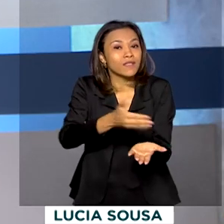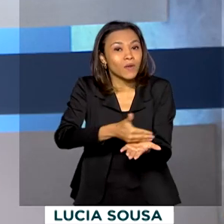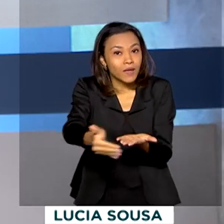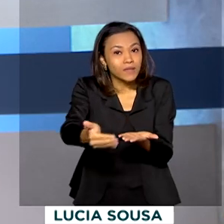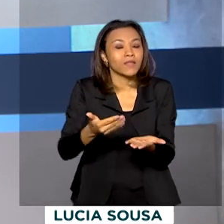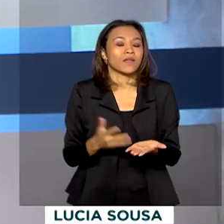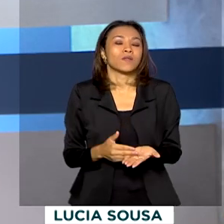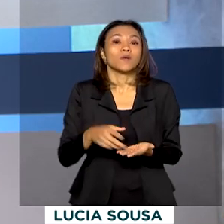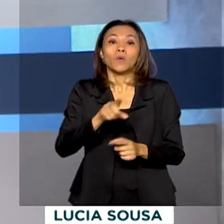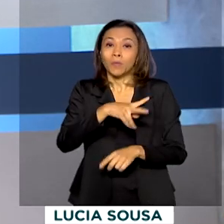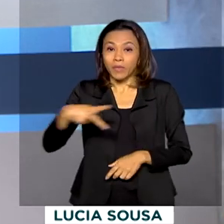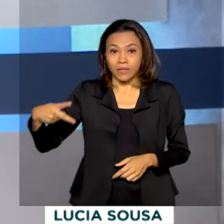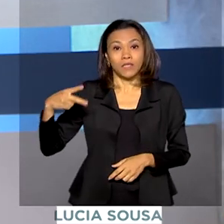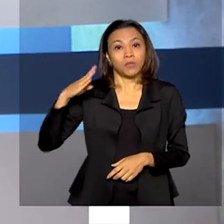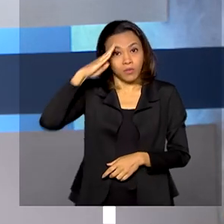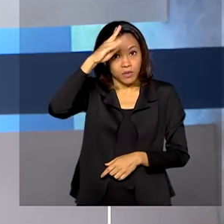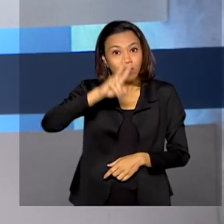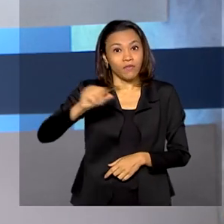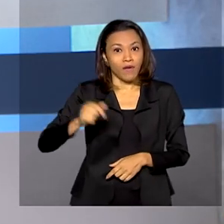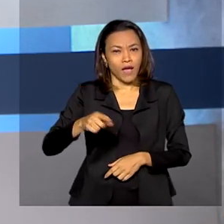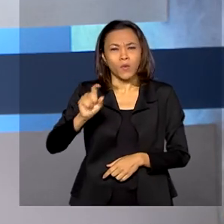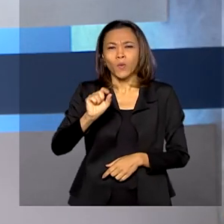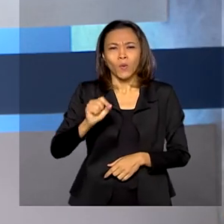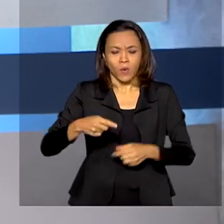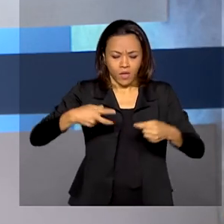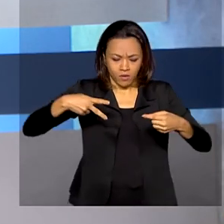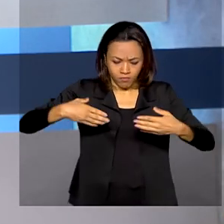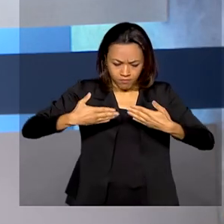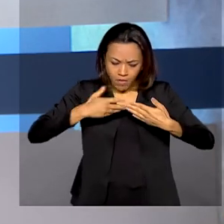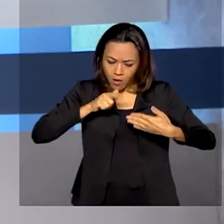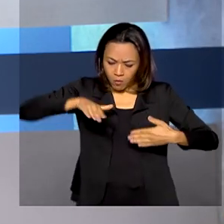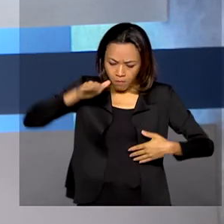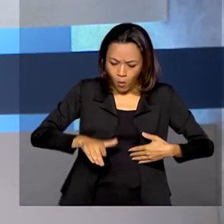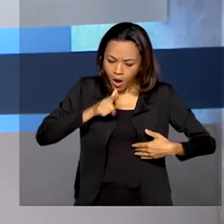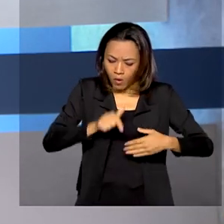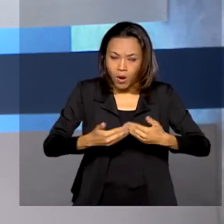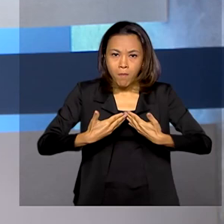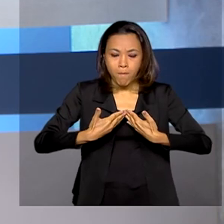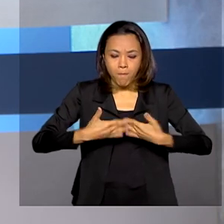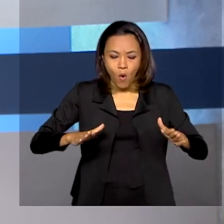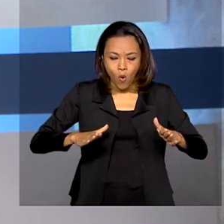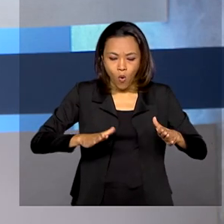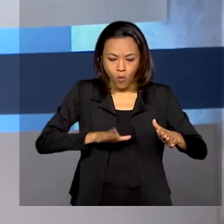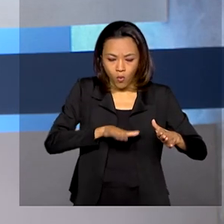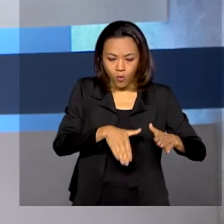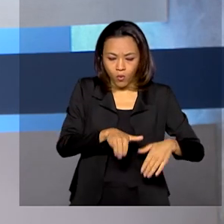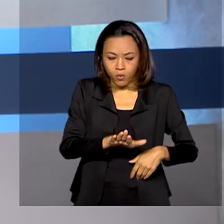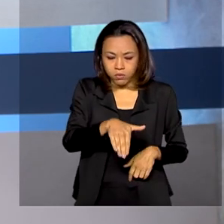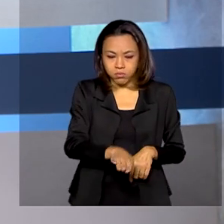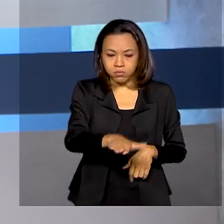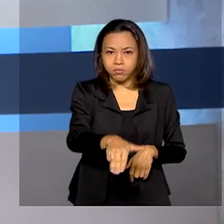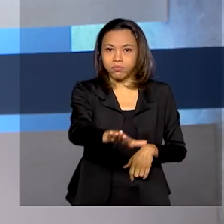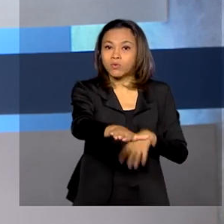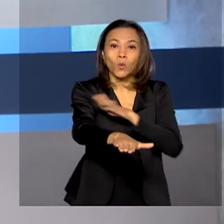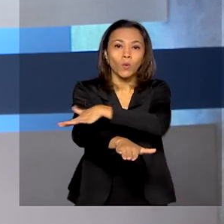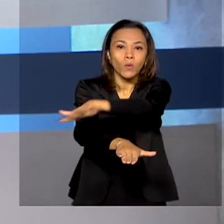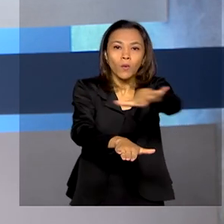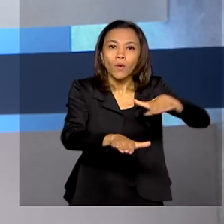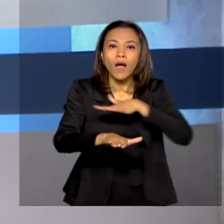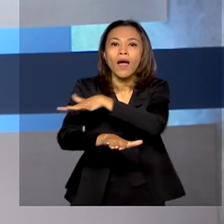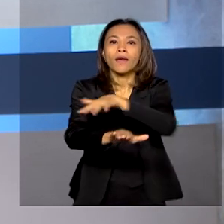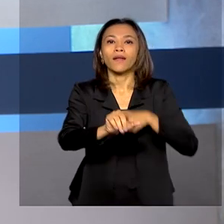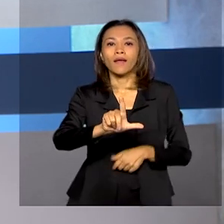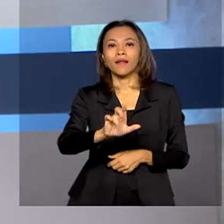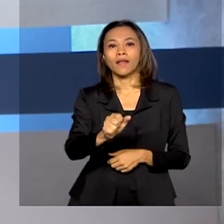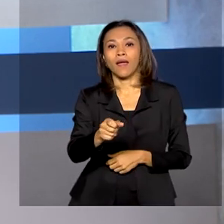O presidente Jair Bolsonaro vai acionar as comportas da estrutura que irá distribuir a água do eixo leste do projeto de integração do São Francisco